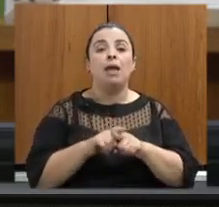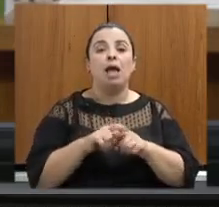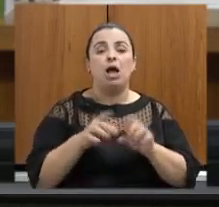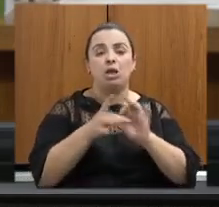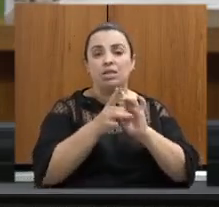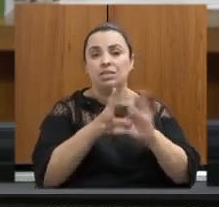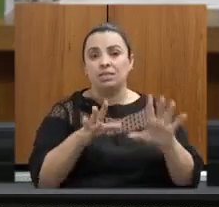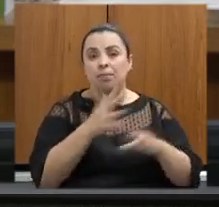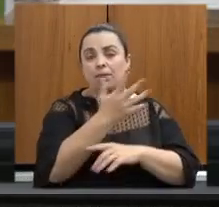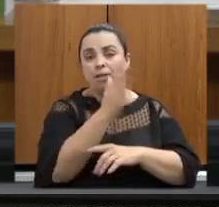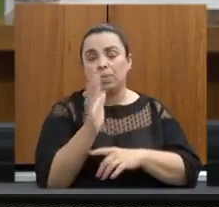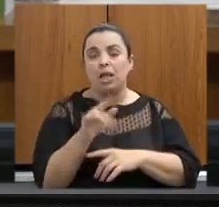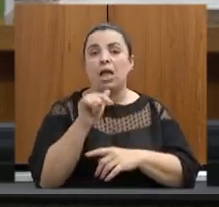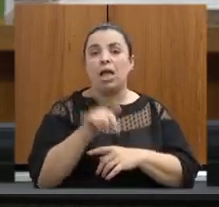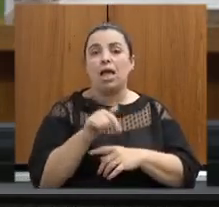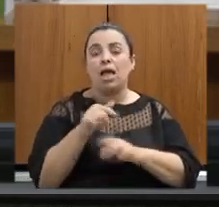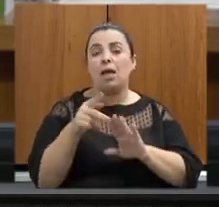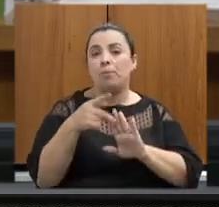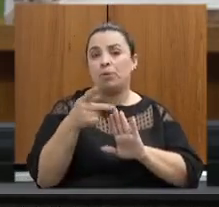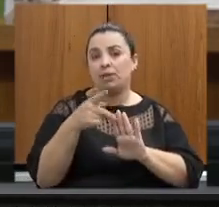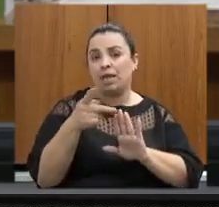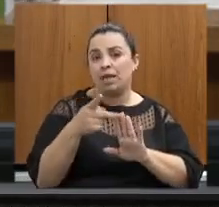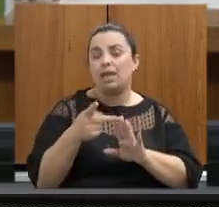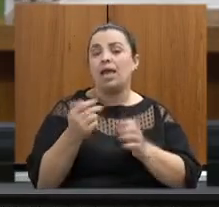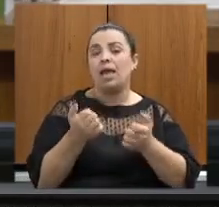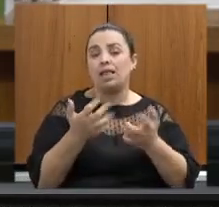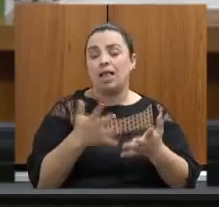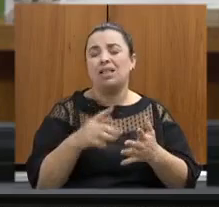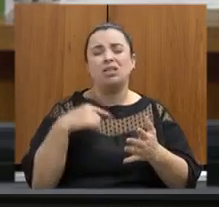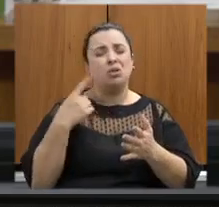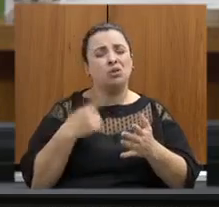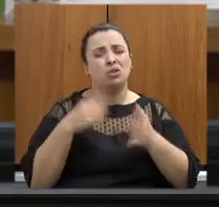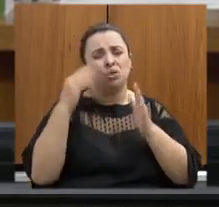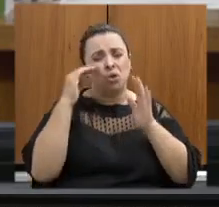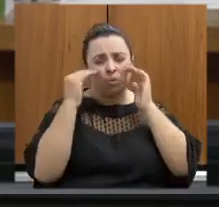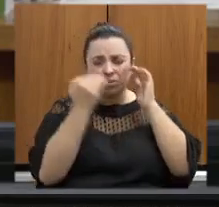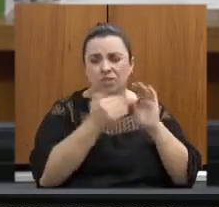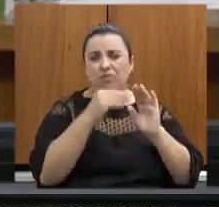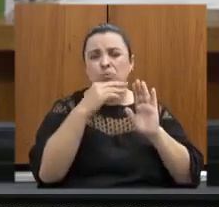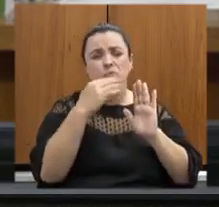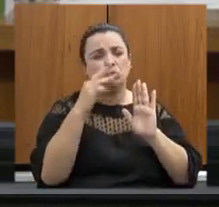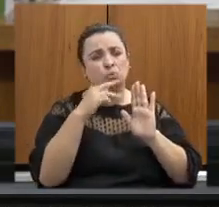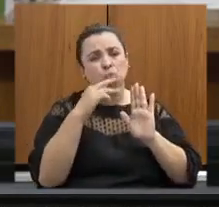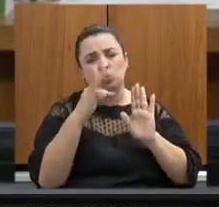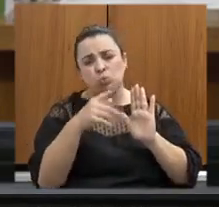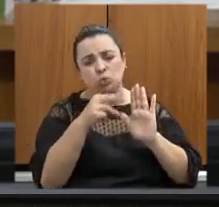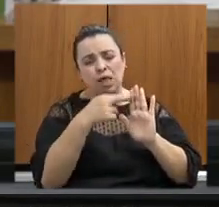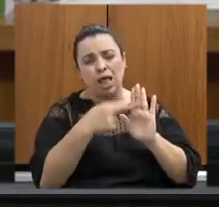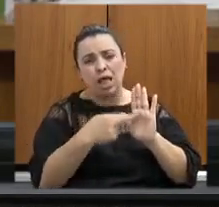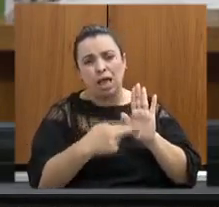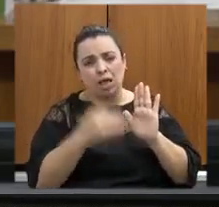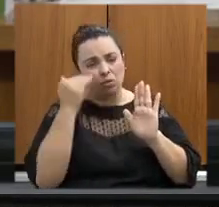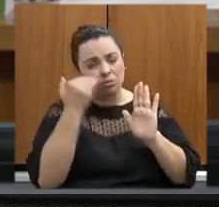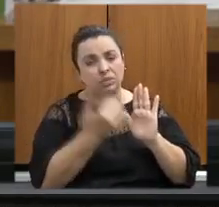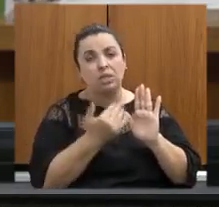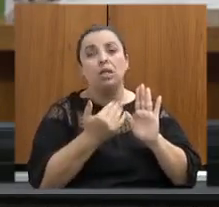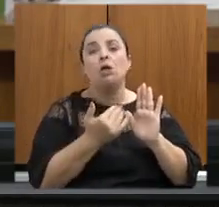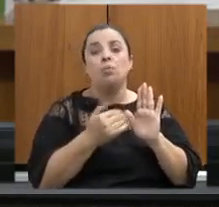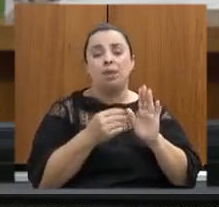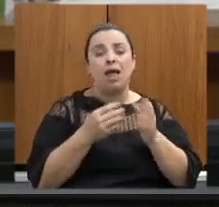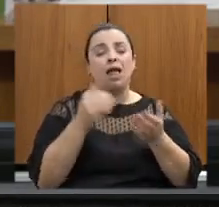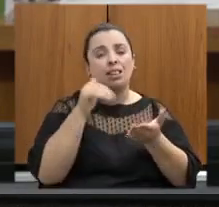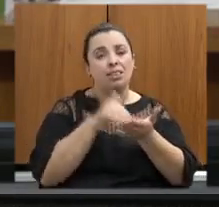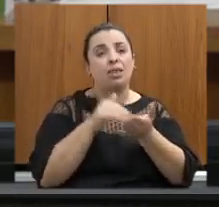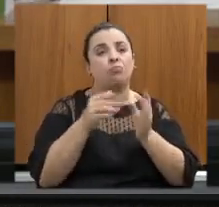então nós também observamos todos os pré-requisitos para a concessão da licença e permanecemos à disposição de